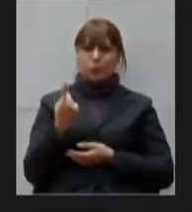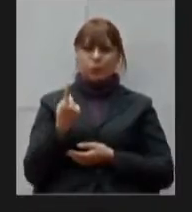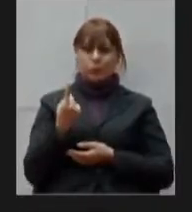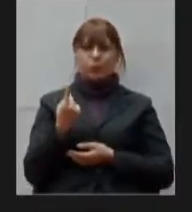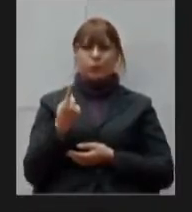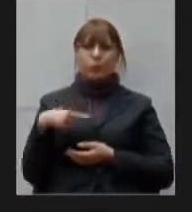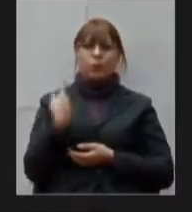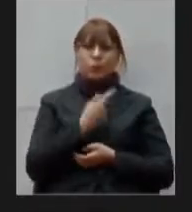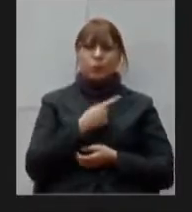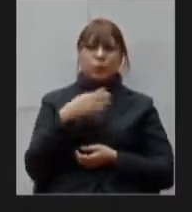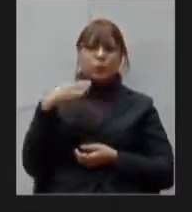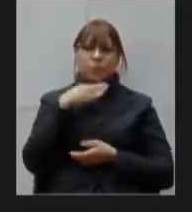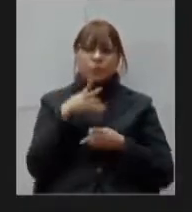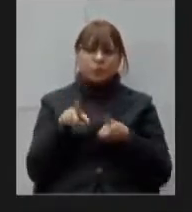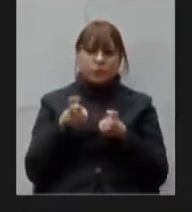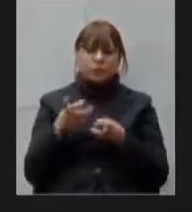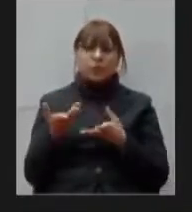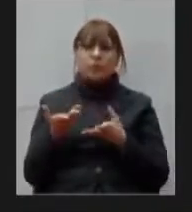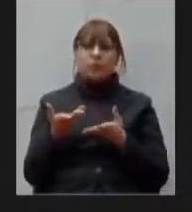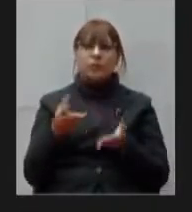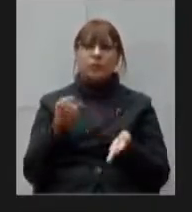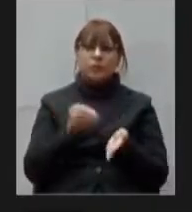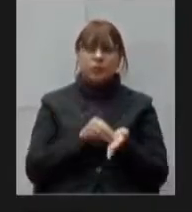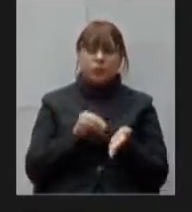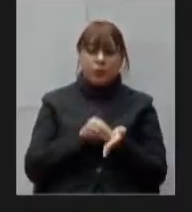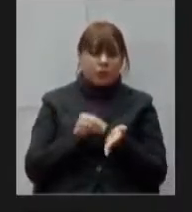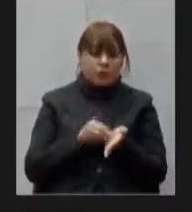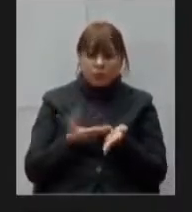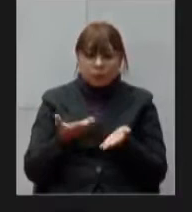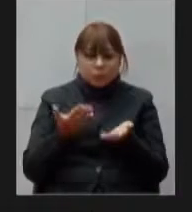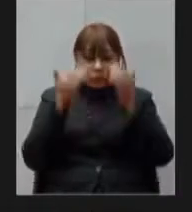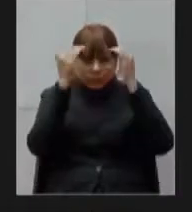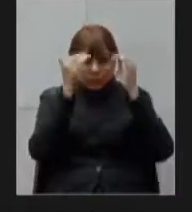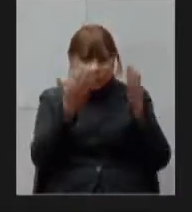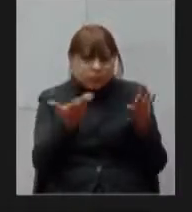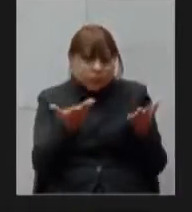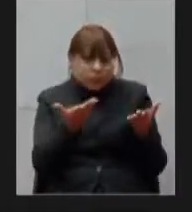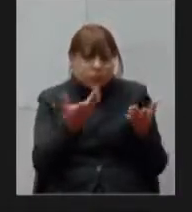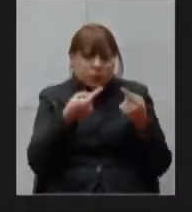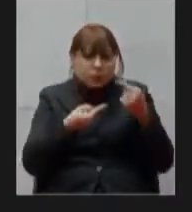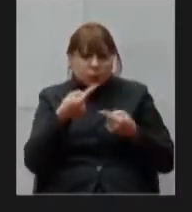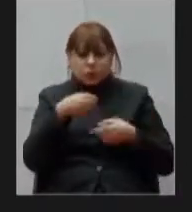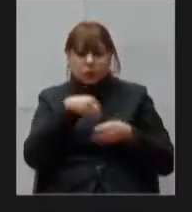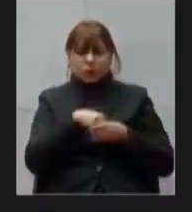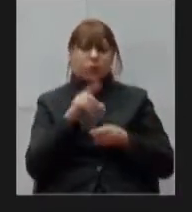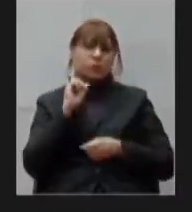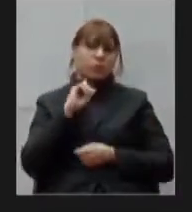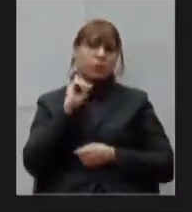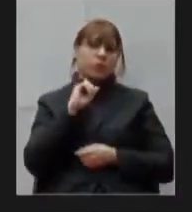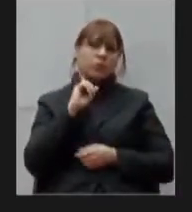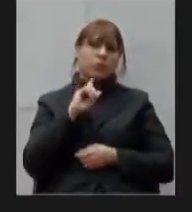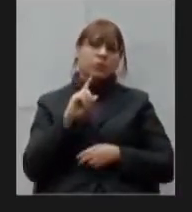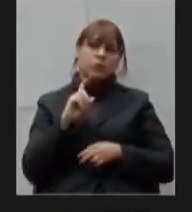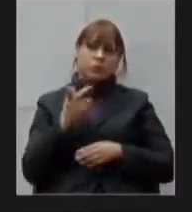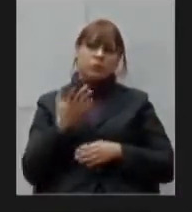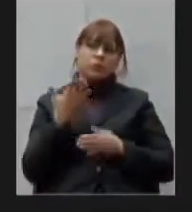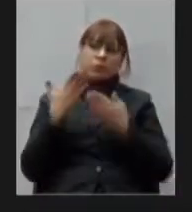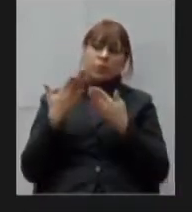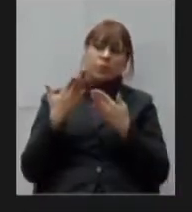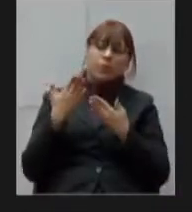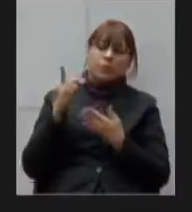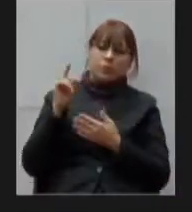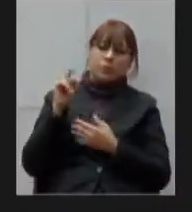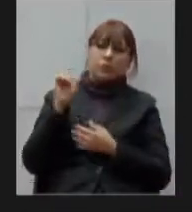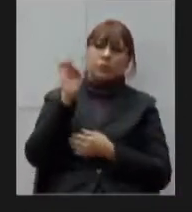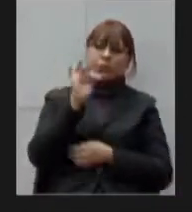que nós estamos vendo é uma falta de prestígio político de Minas Gerais junto ao governo federal então acho que está